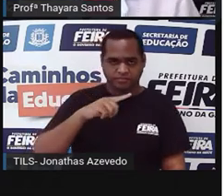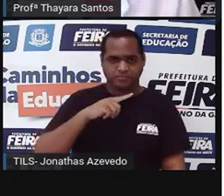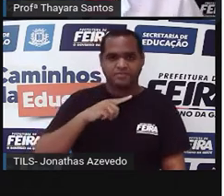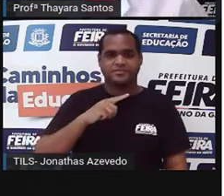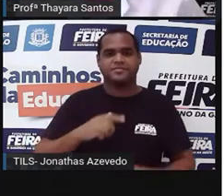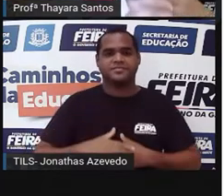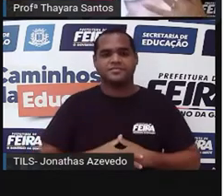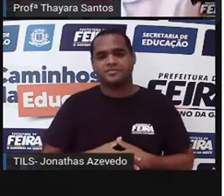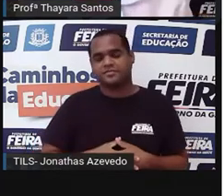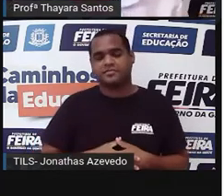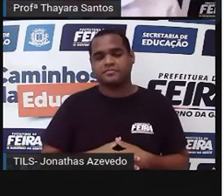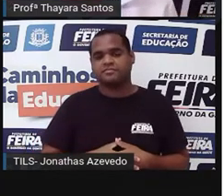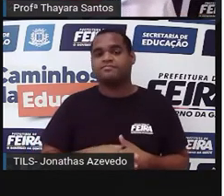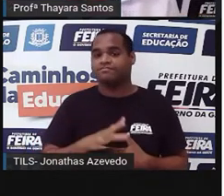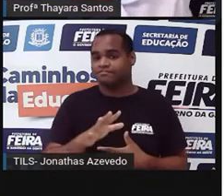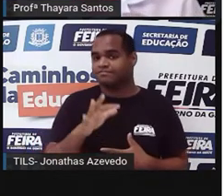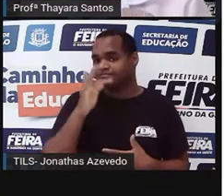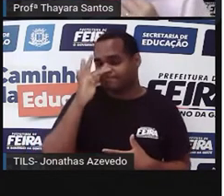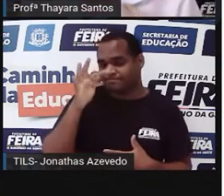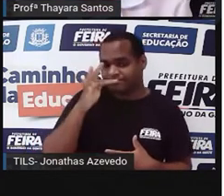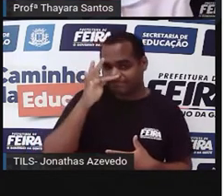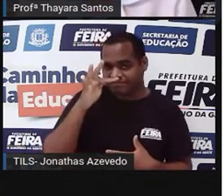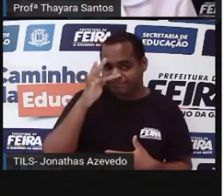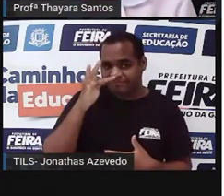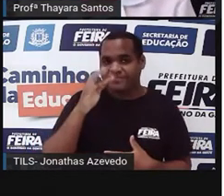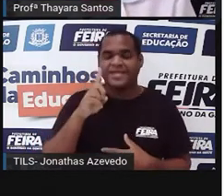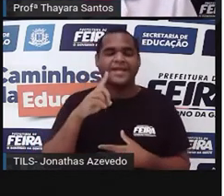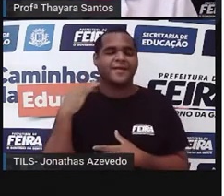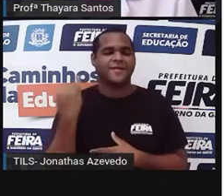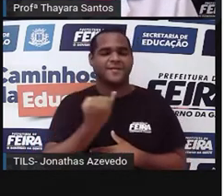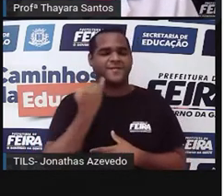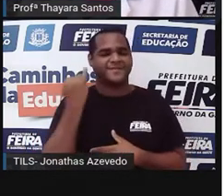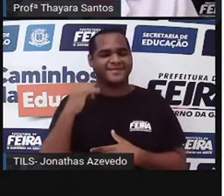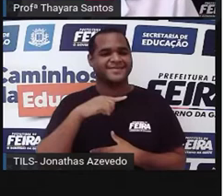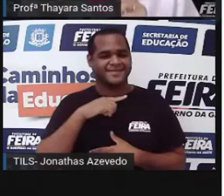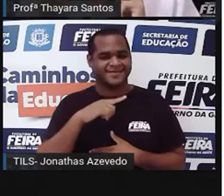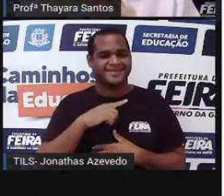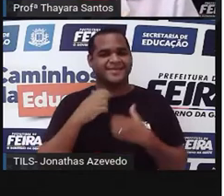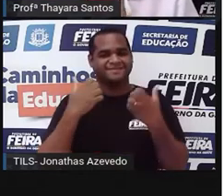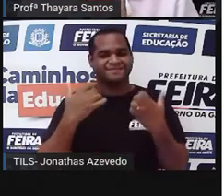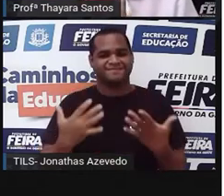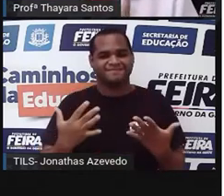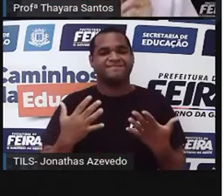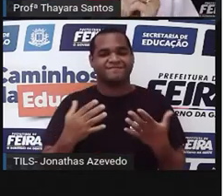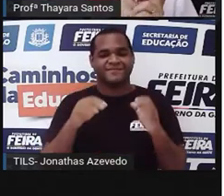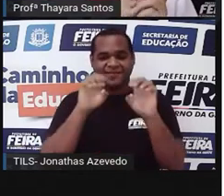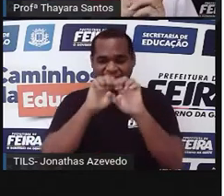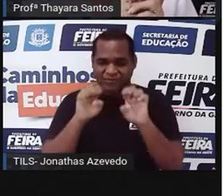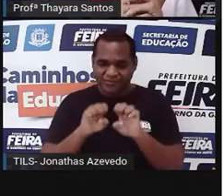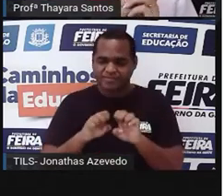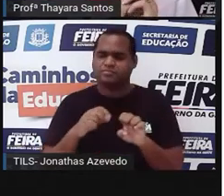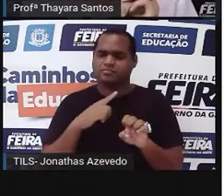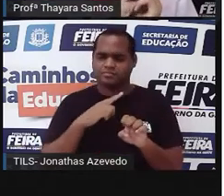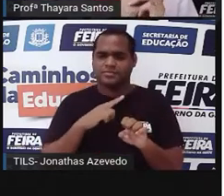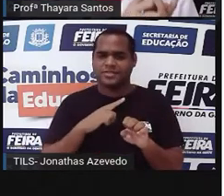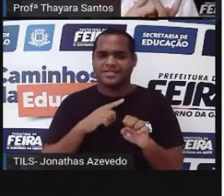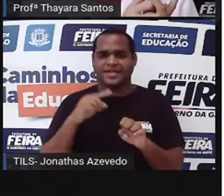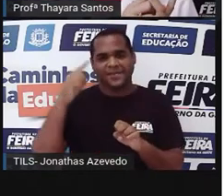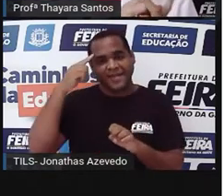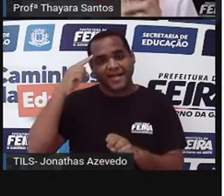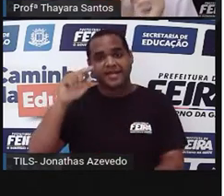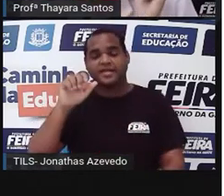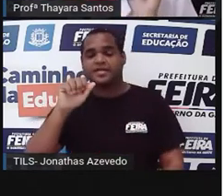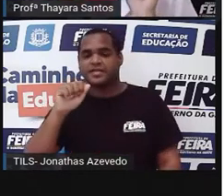E a flor é uma estrutura muito importante para essas plantas. Lembra que lá nas gimnospermas, ela tinha um